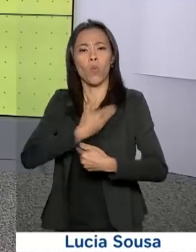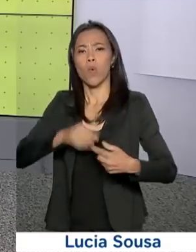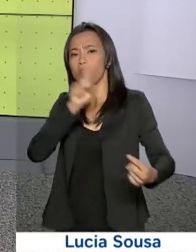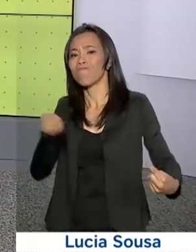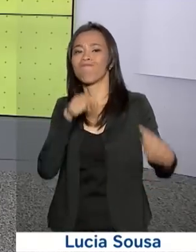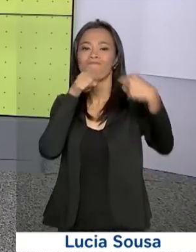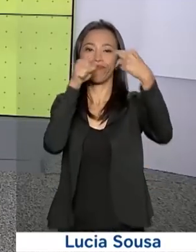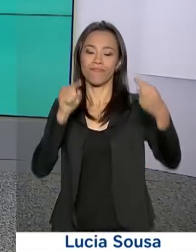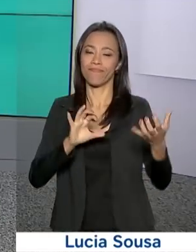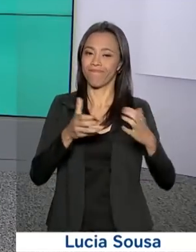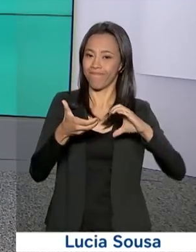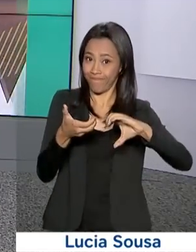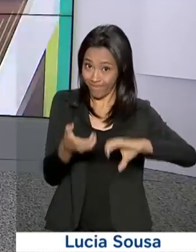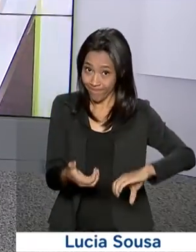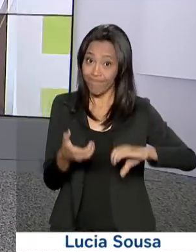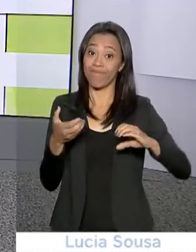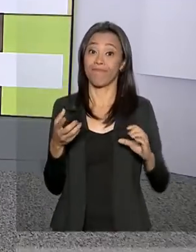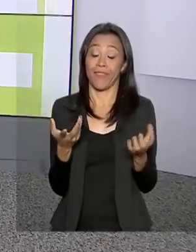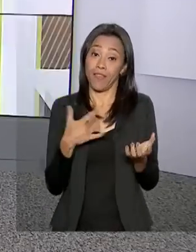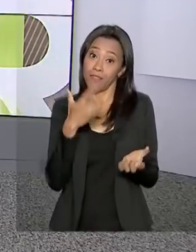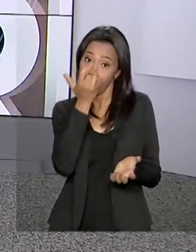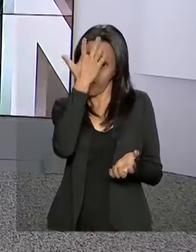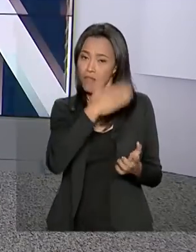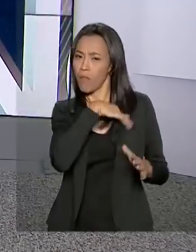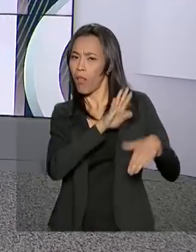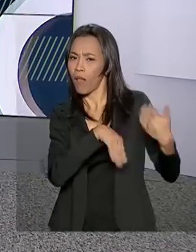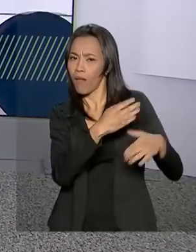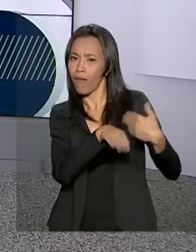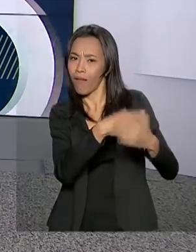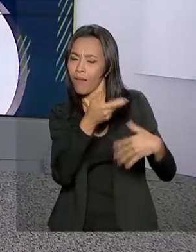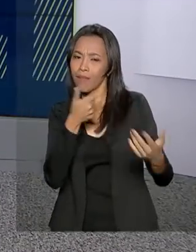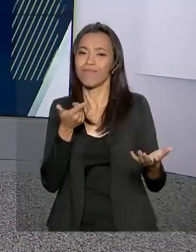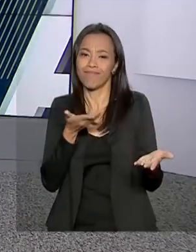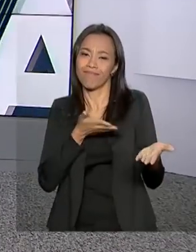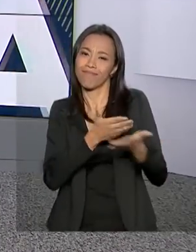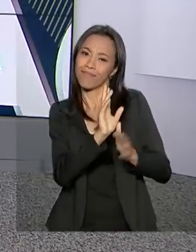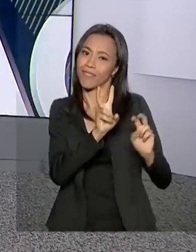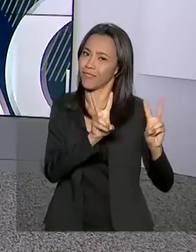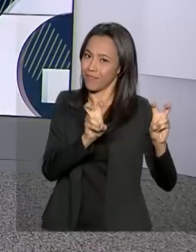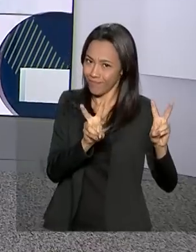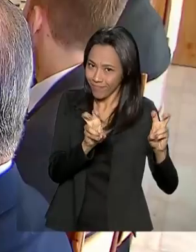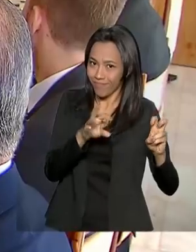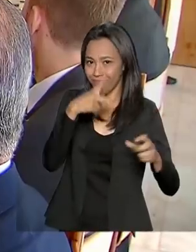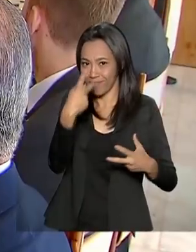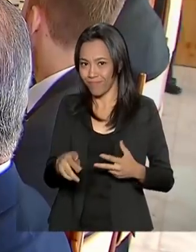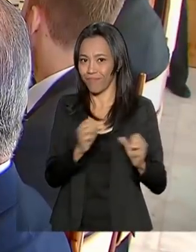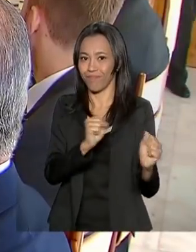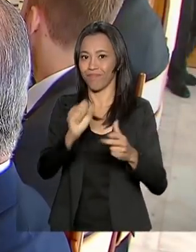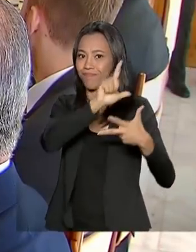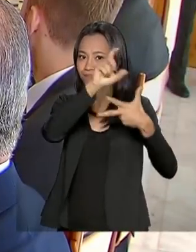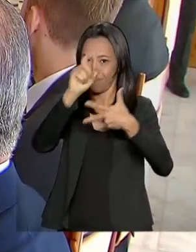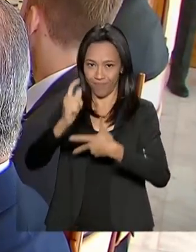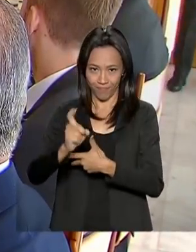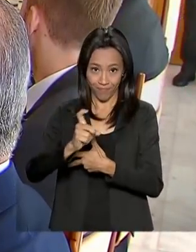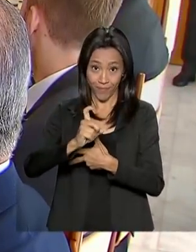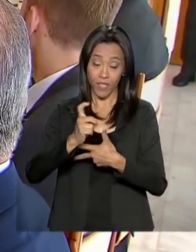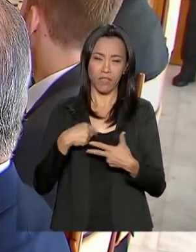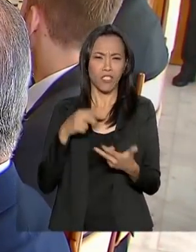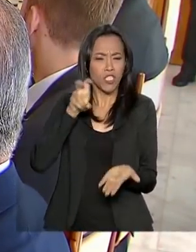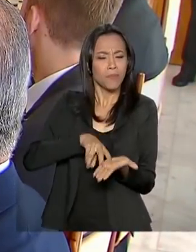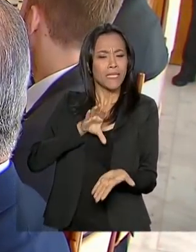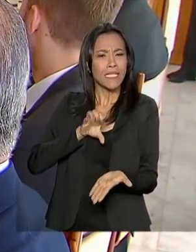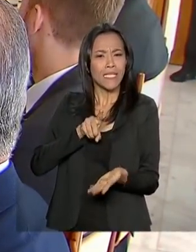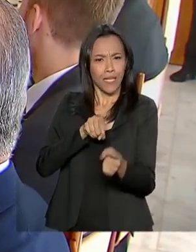afinar as relações com o Congresso e facilitar o trâmite das pautas do Executivo. Mais cedo, o presidente Jair Bolsonaro